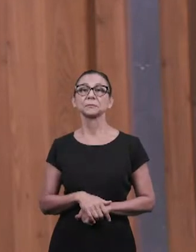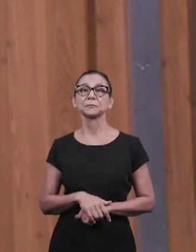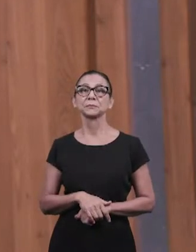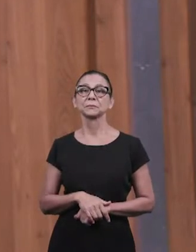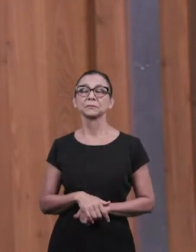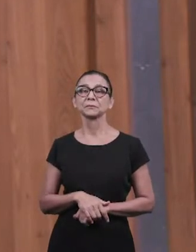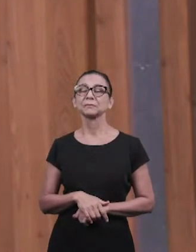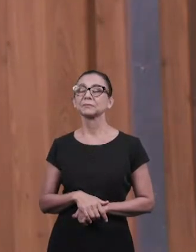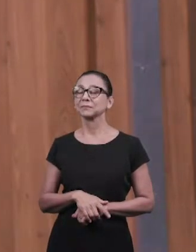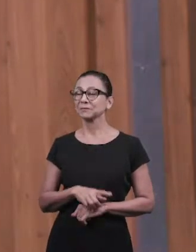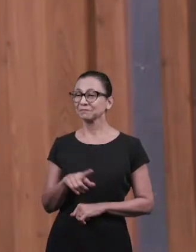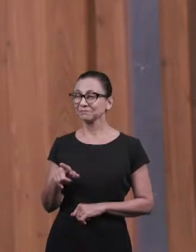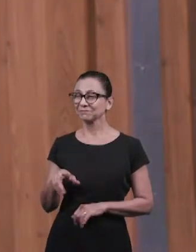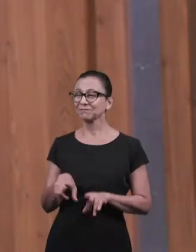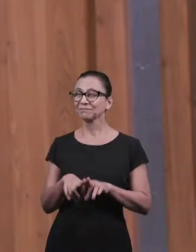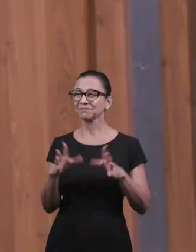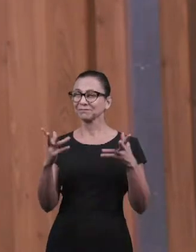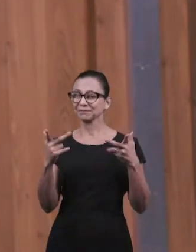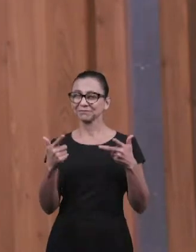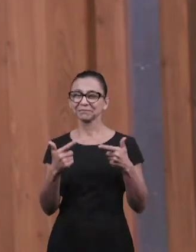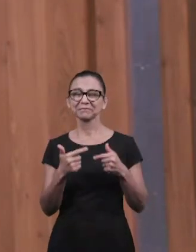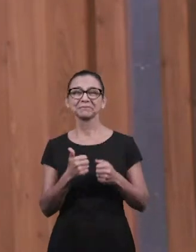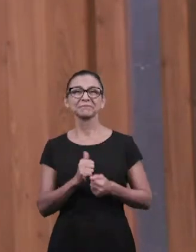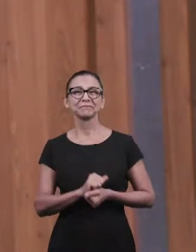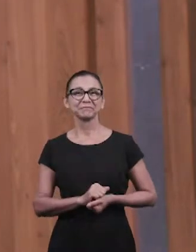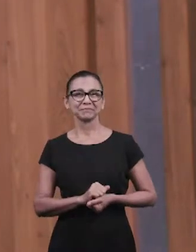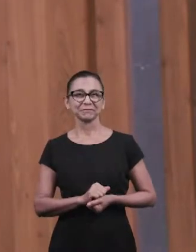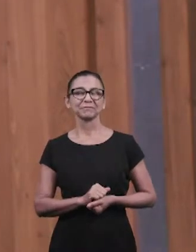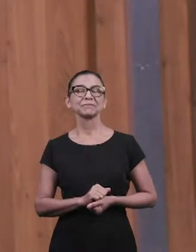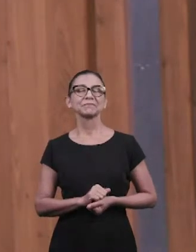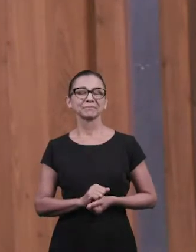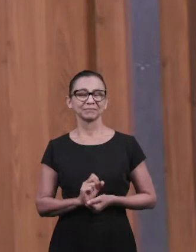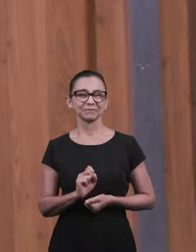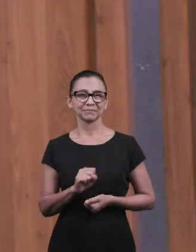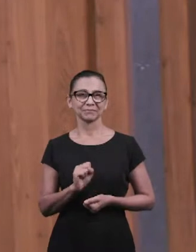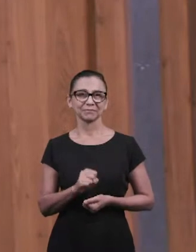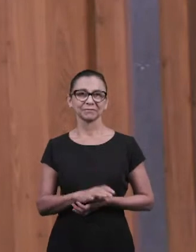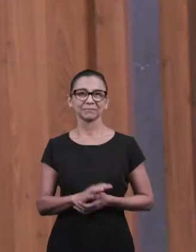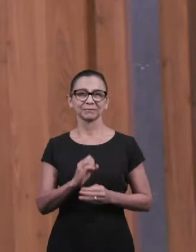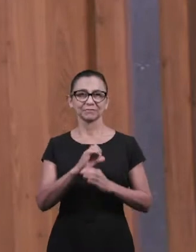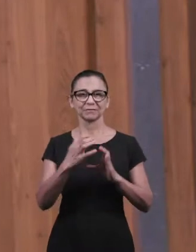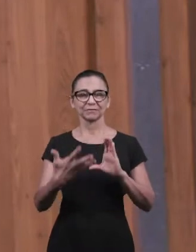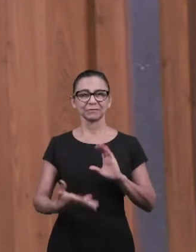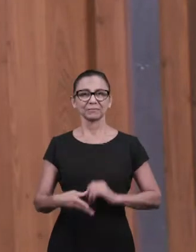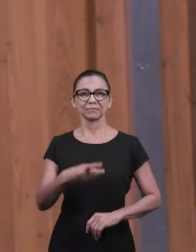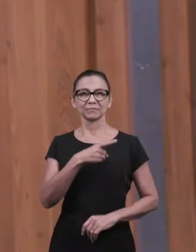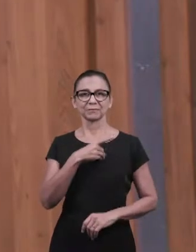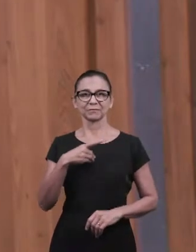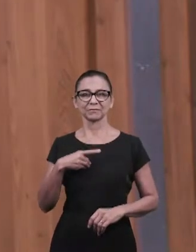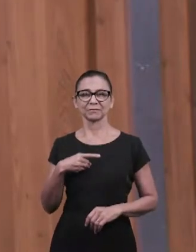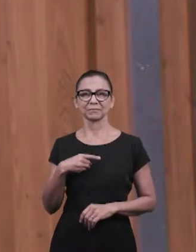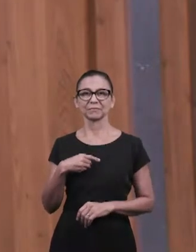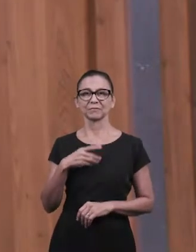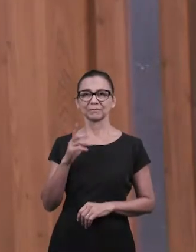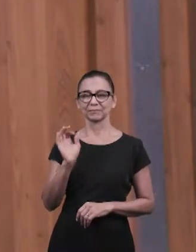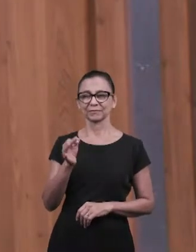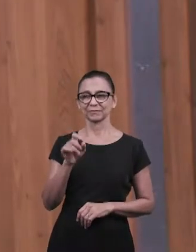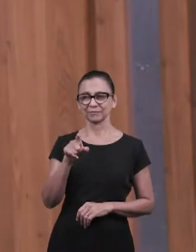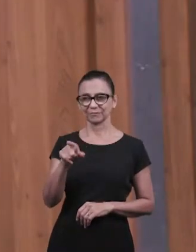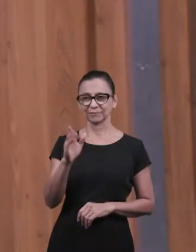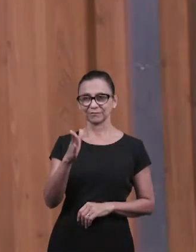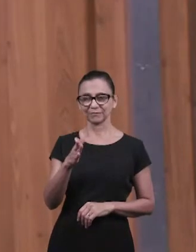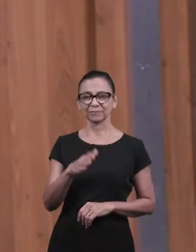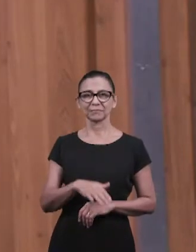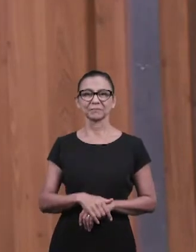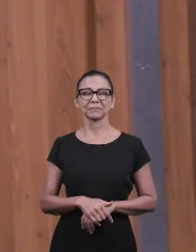maravilha, muito boa a sua colocação, é assim que deve ser o diácono. Certamente você é um deles. Glória a Deus. Vamos